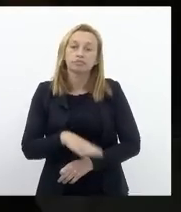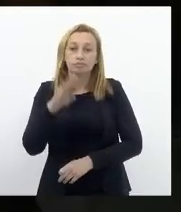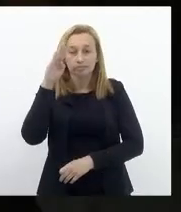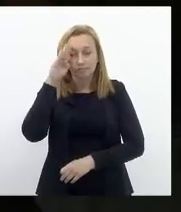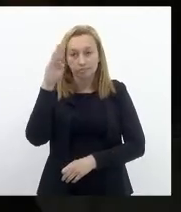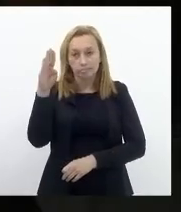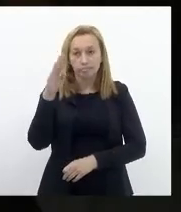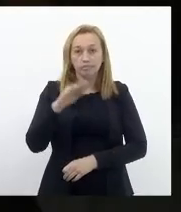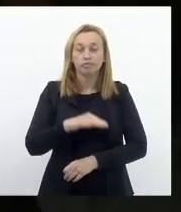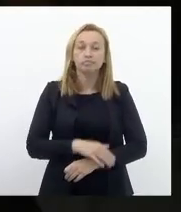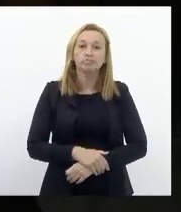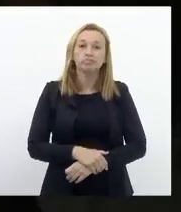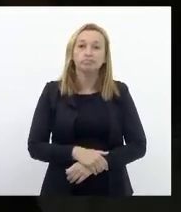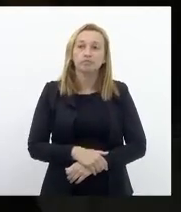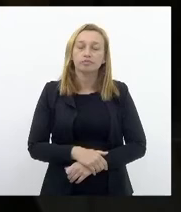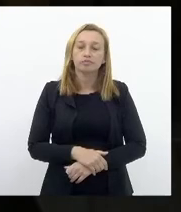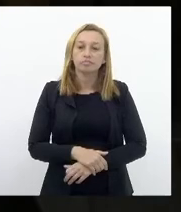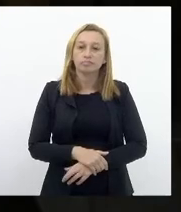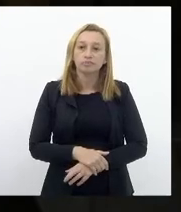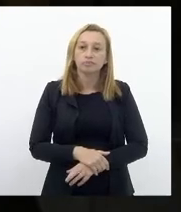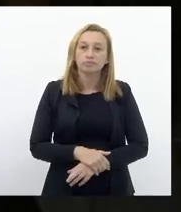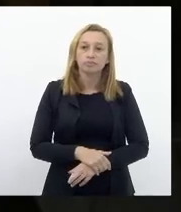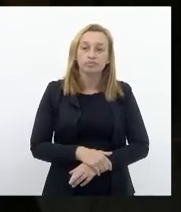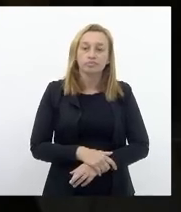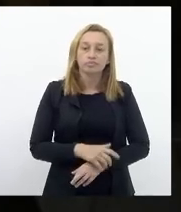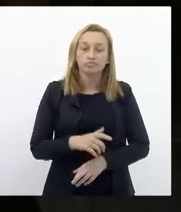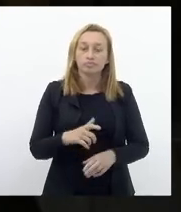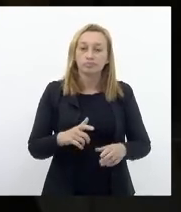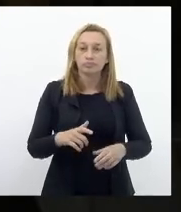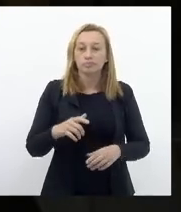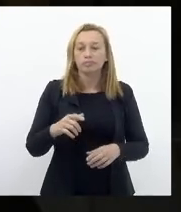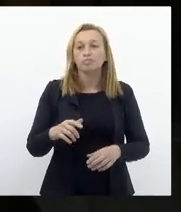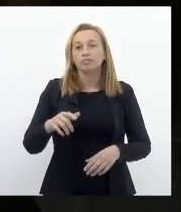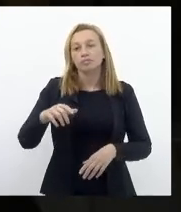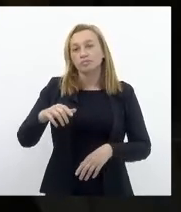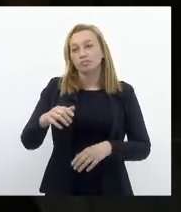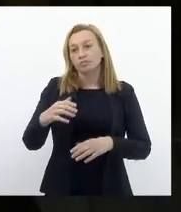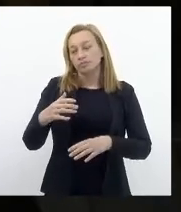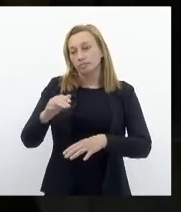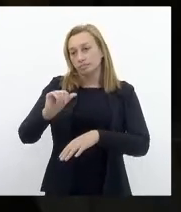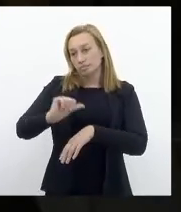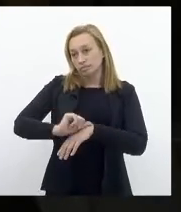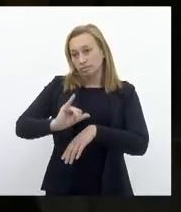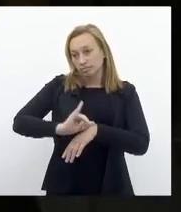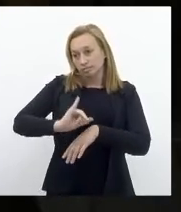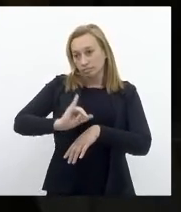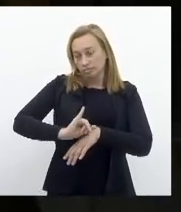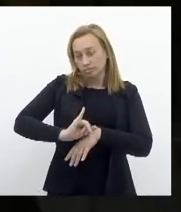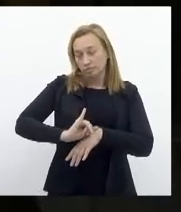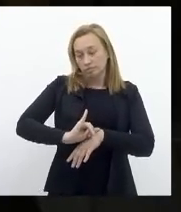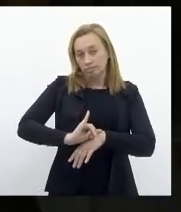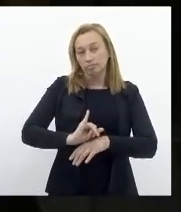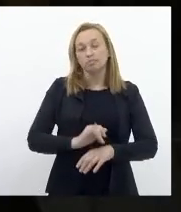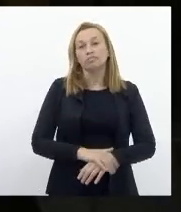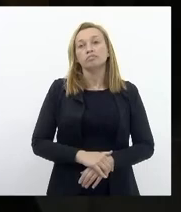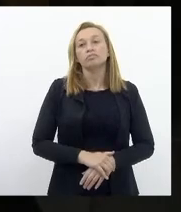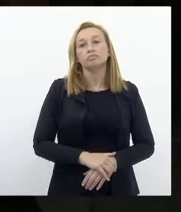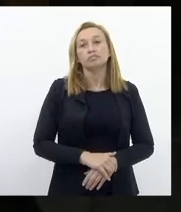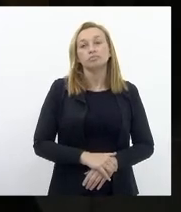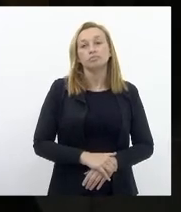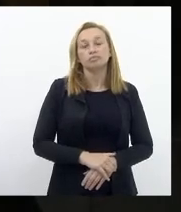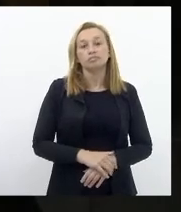Principalmente Na região metropolitana E na capital Que só Põe de vista De percentual